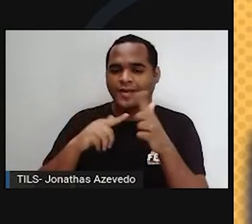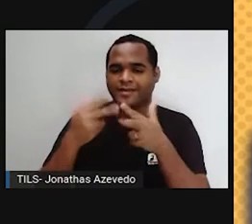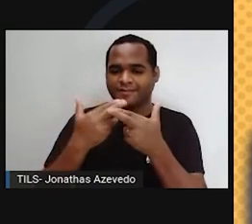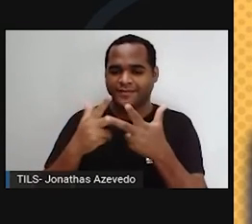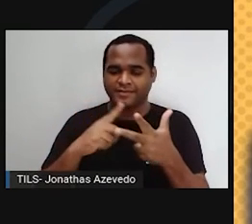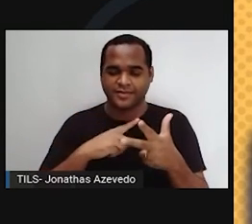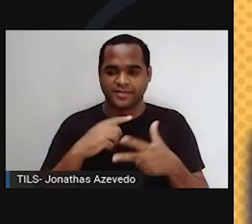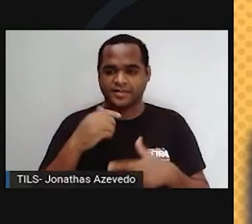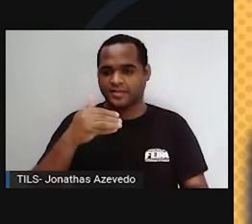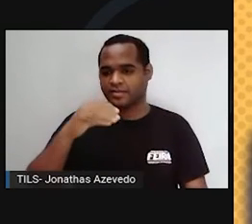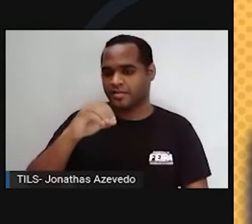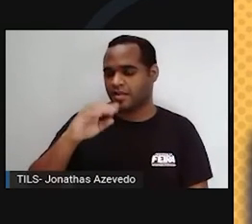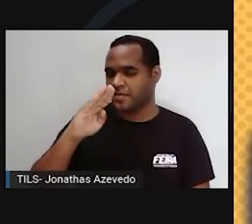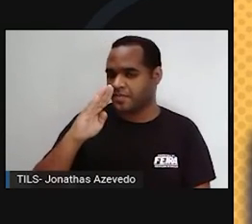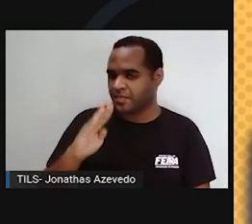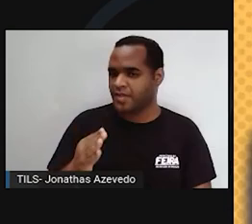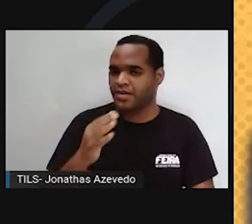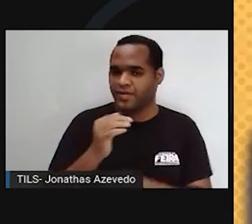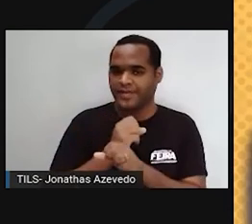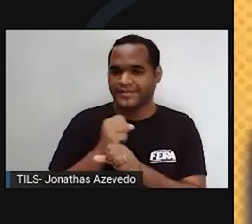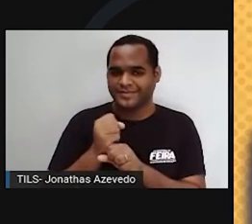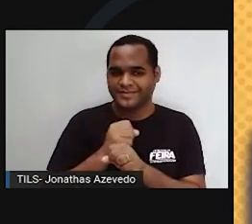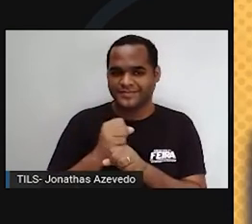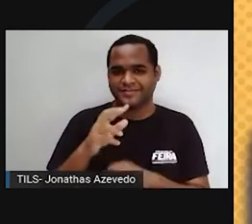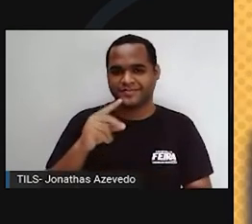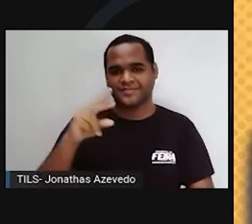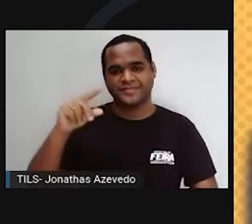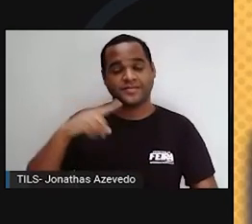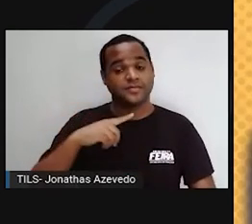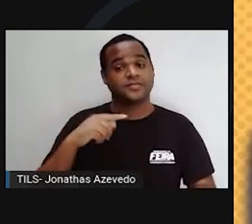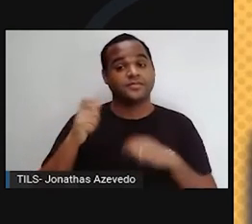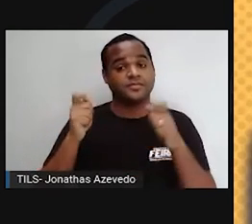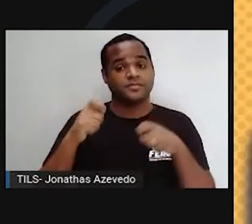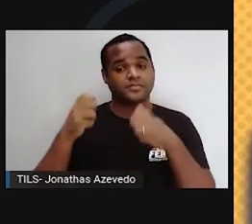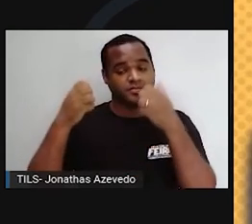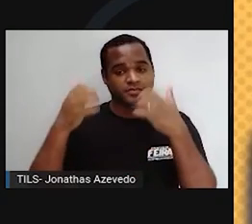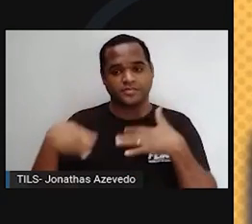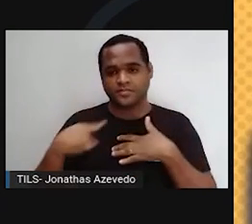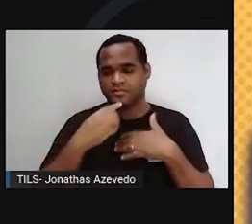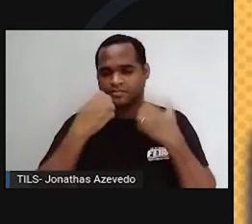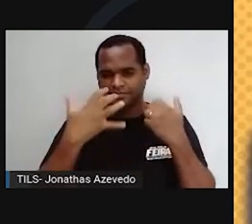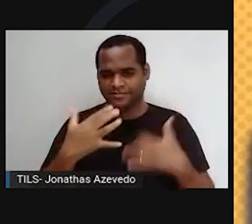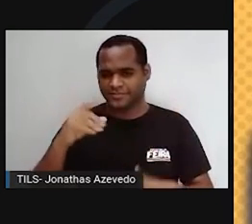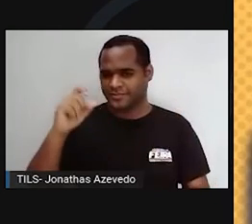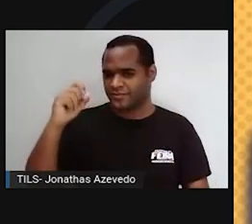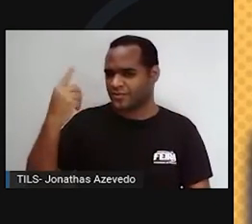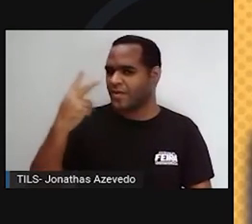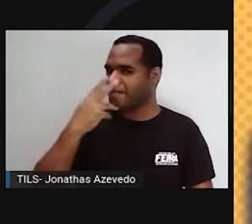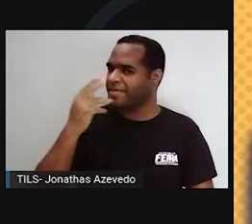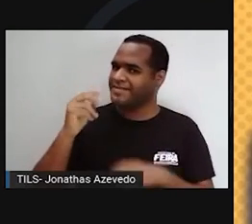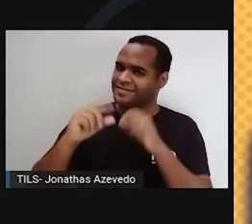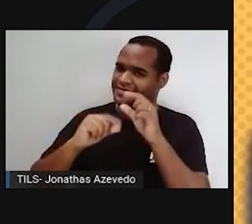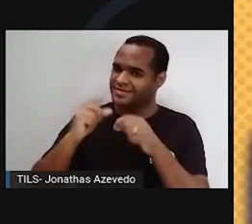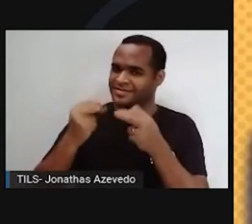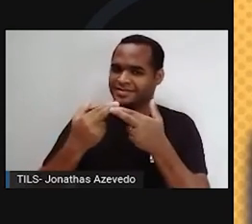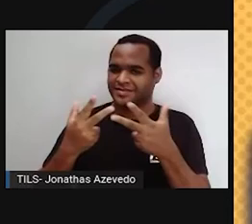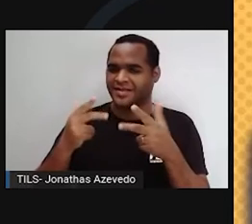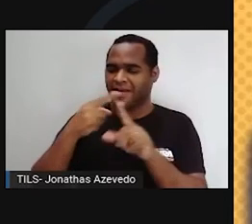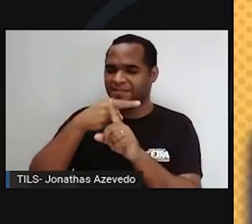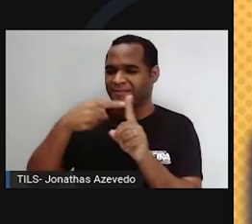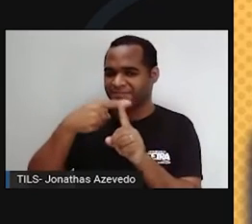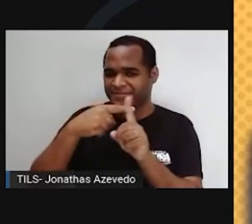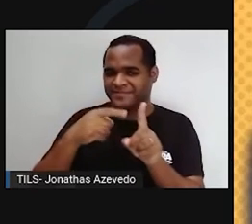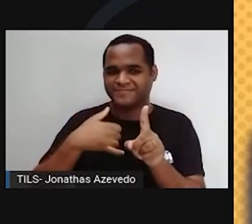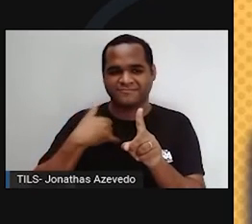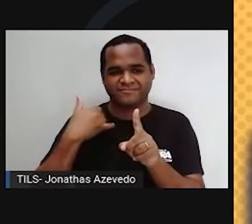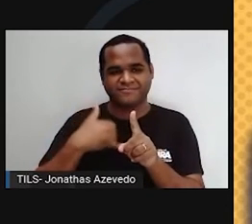aproximadamente 10 bilhões de anos. Desse modo, dizemos que o é uma estrela de meia idade, pois já